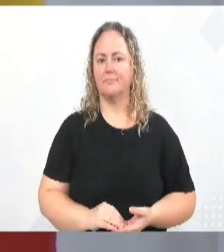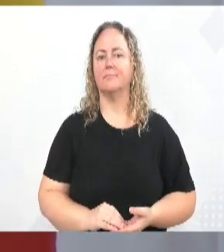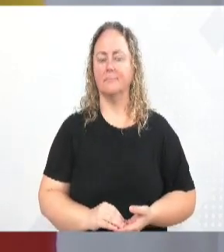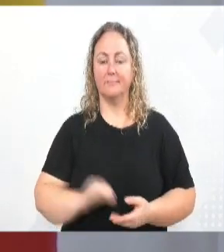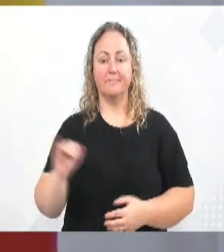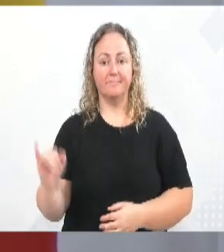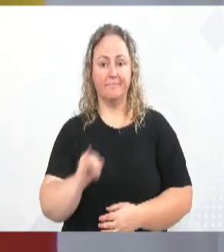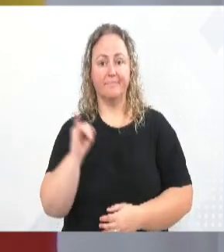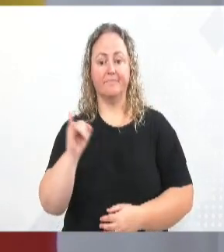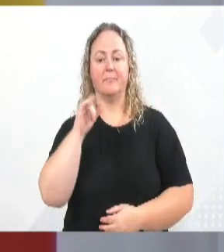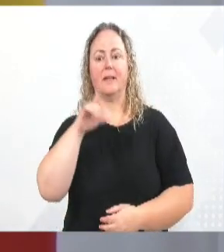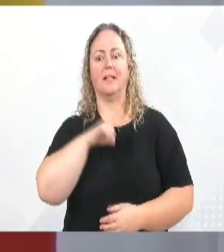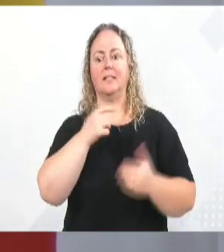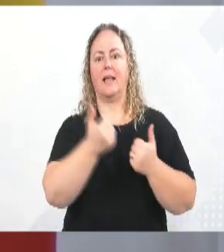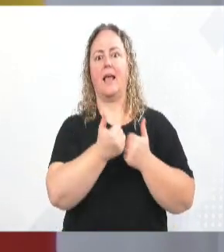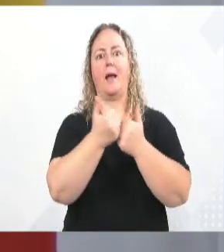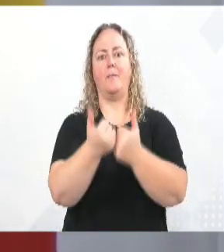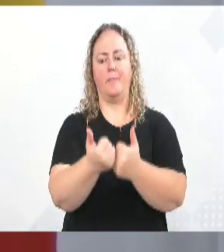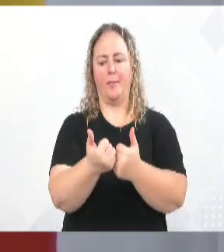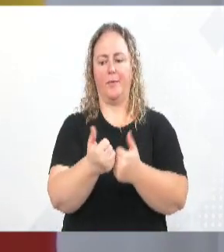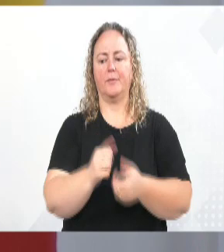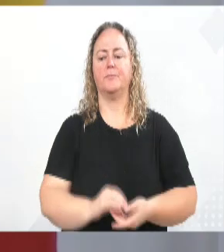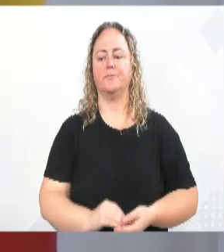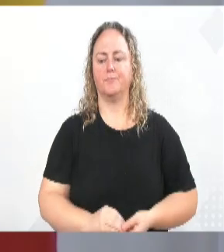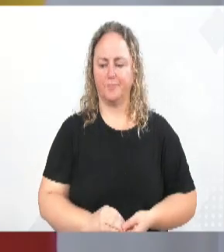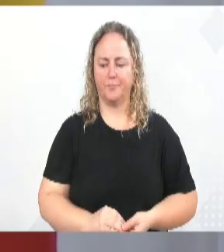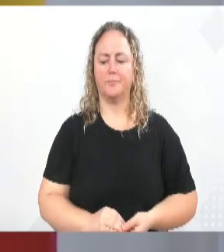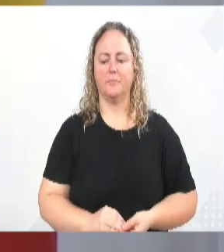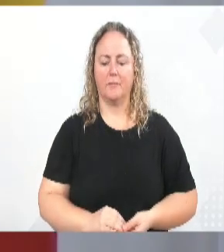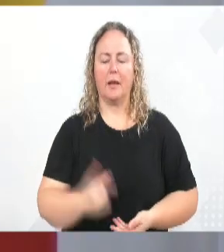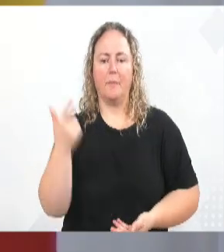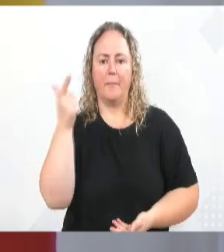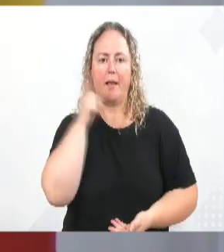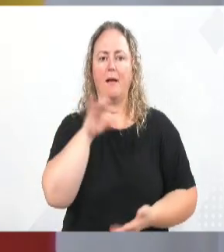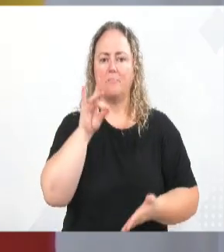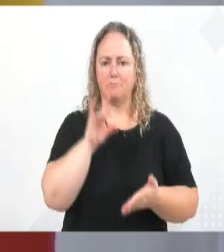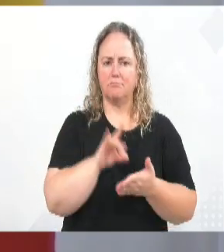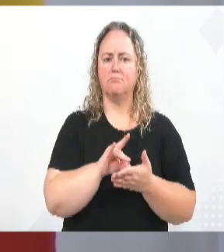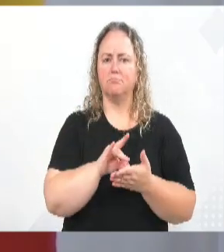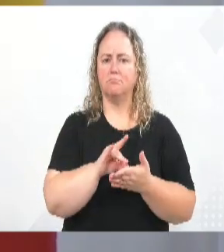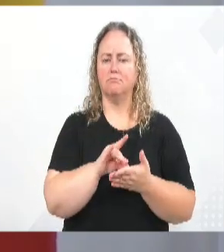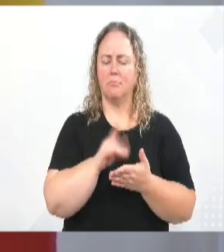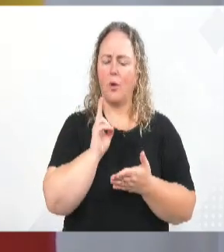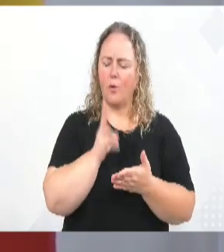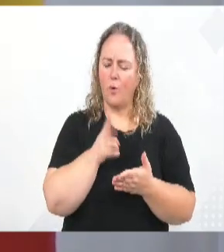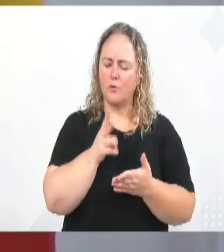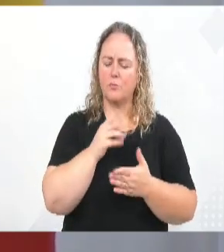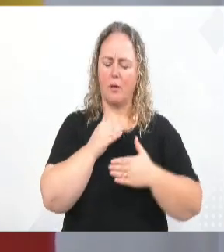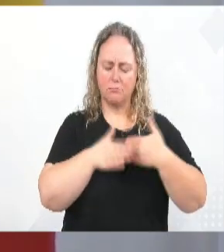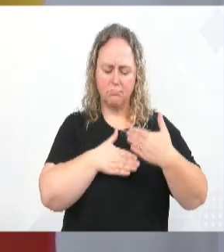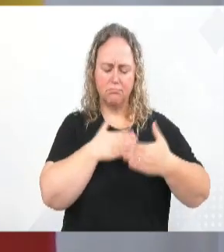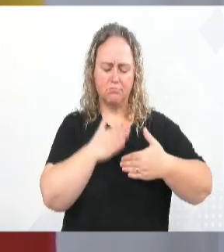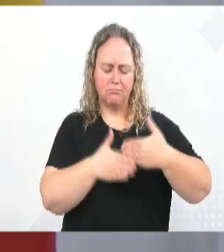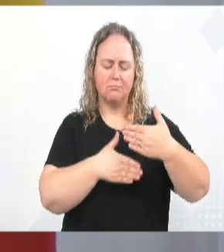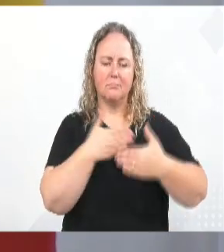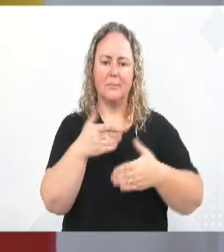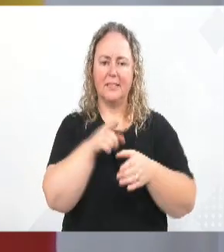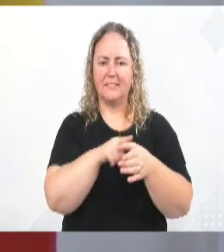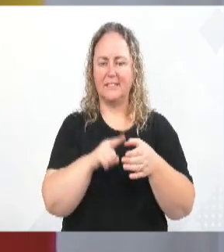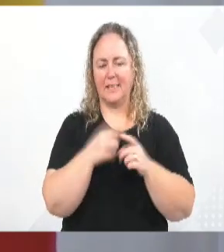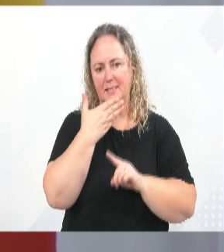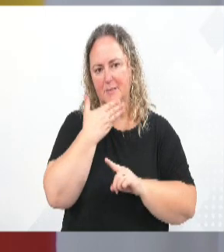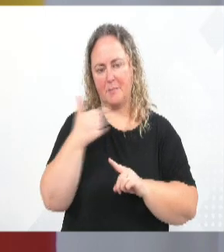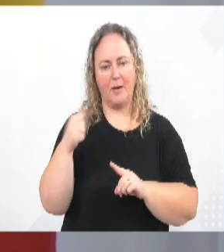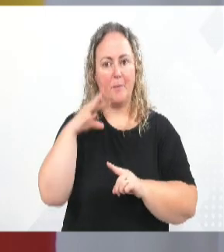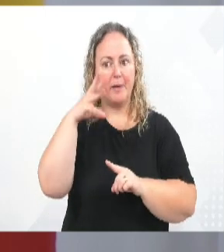e tem todo o nosso apoio nessa luta, para que a gente possa continuar construindo também uma cidade melhor para